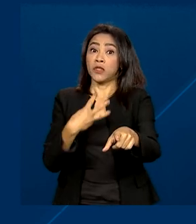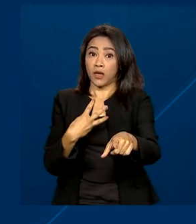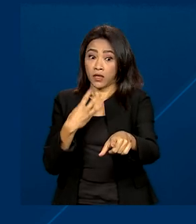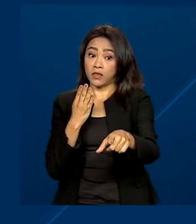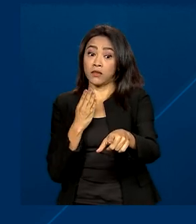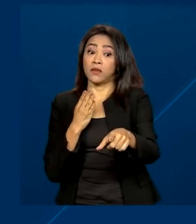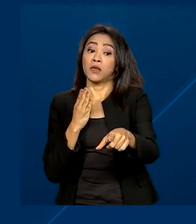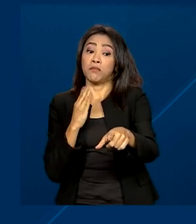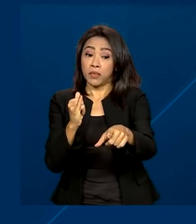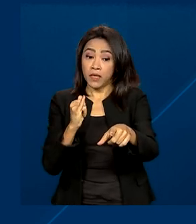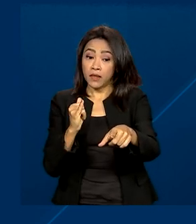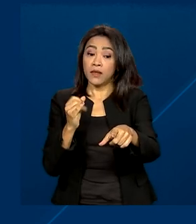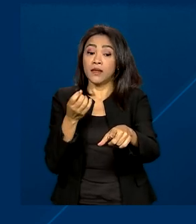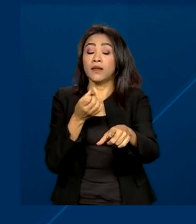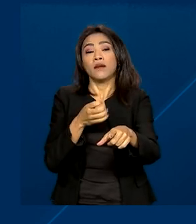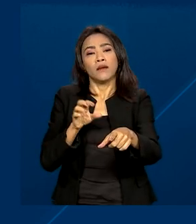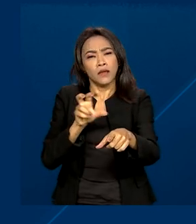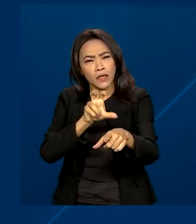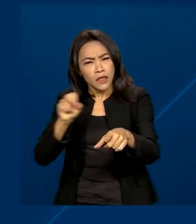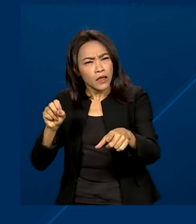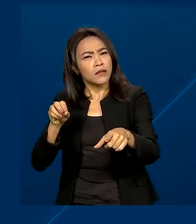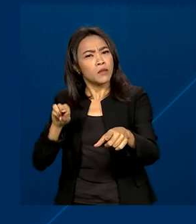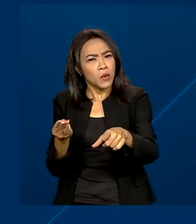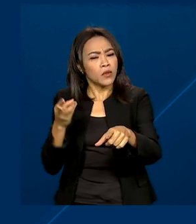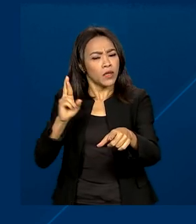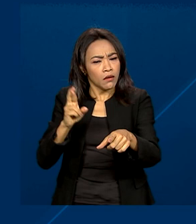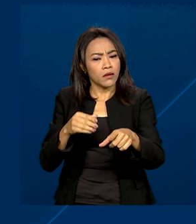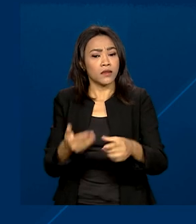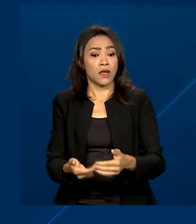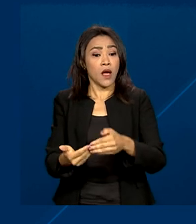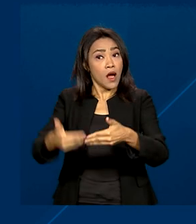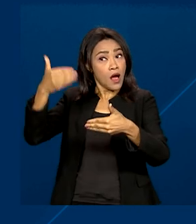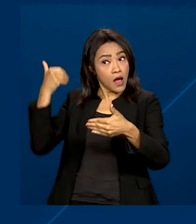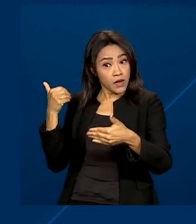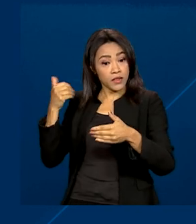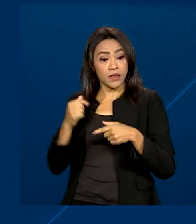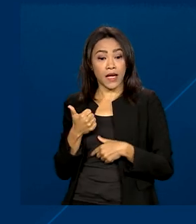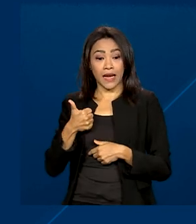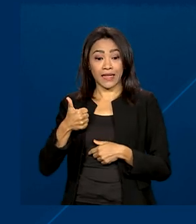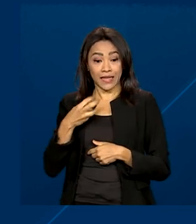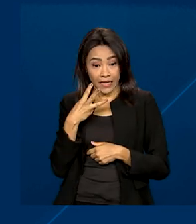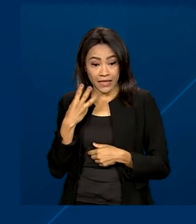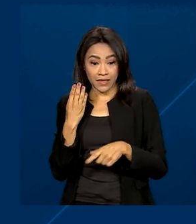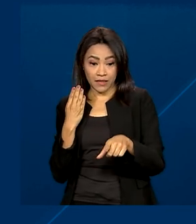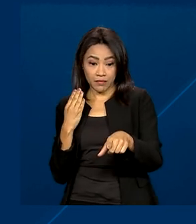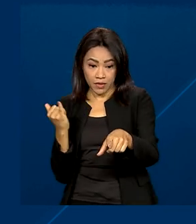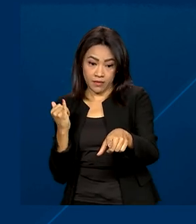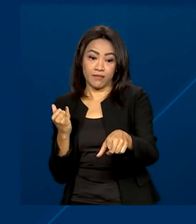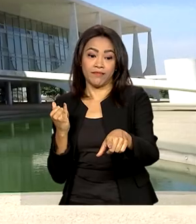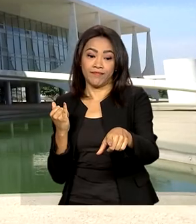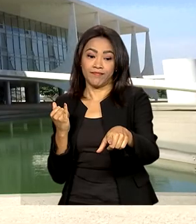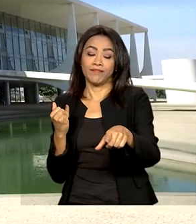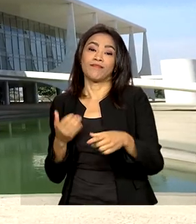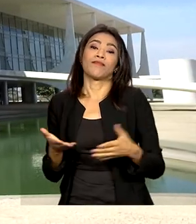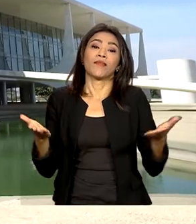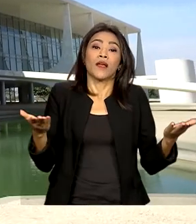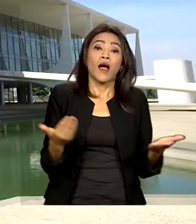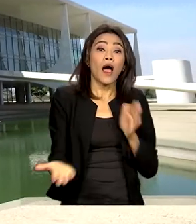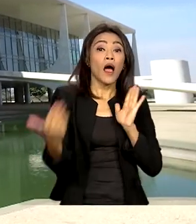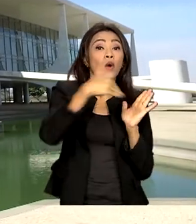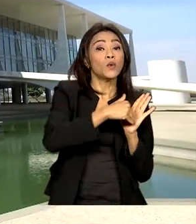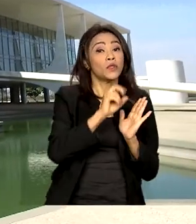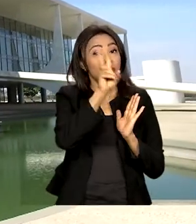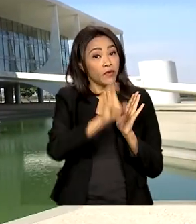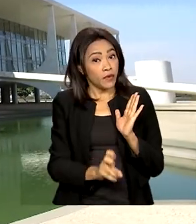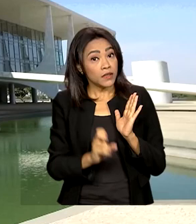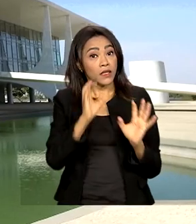bilhões e meio de reais. Na projeção anterior, era de 13 bilhões e meio de reais. A última vez